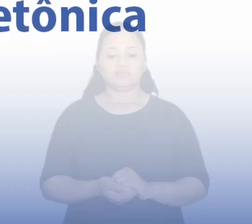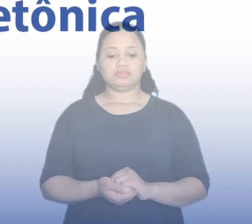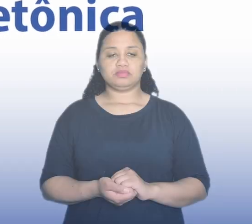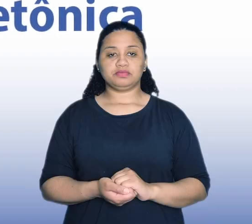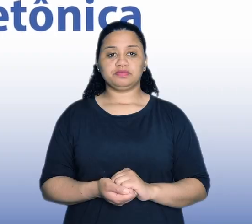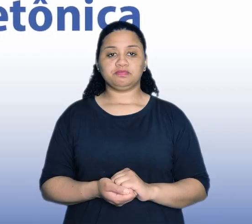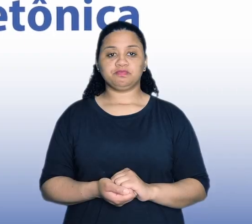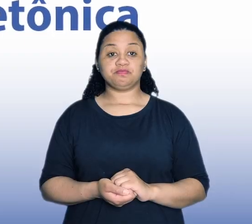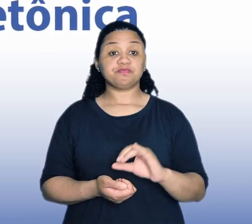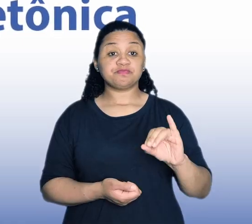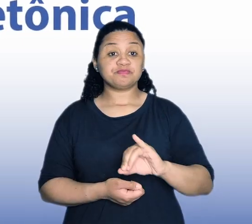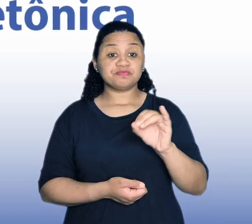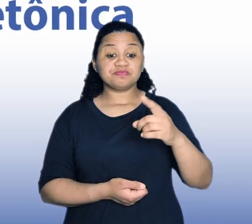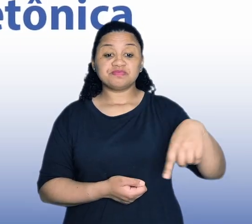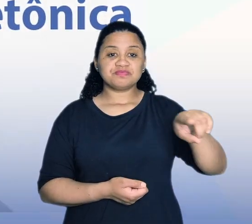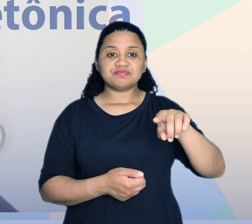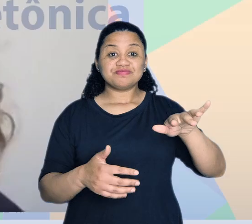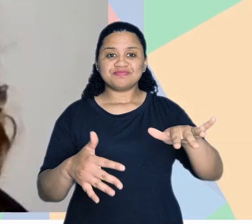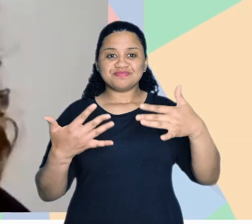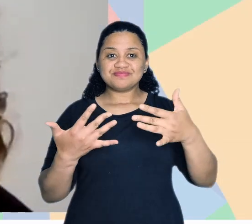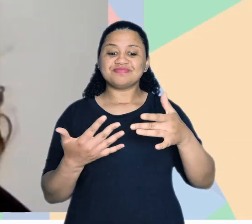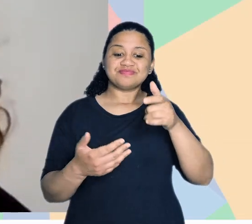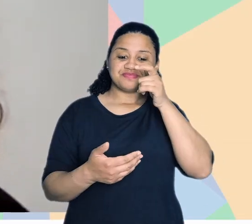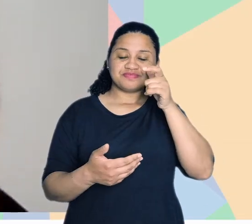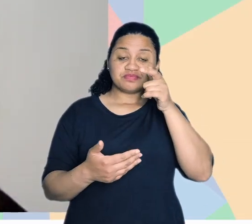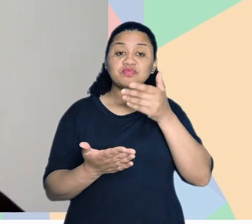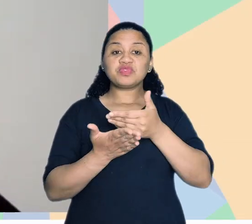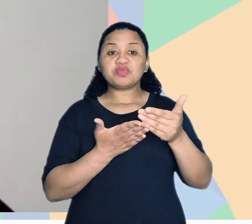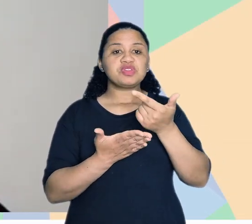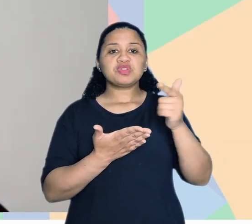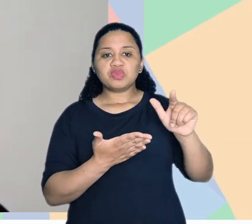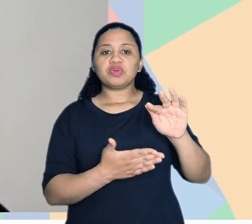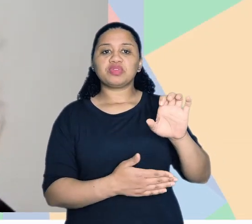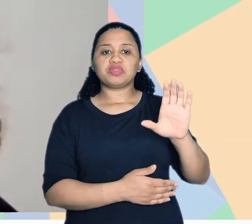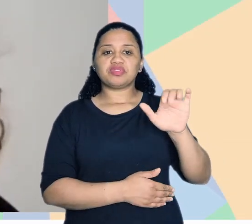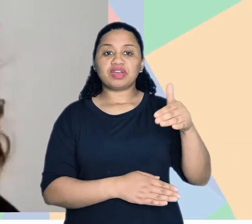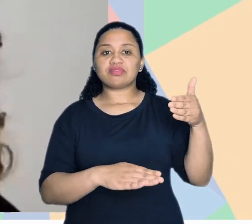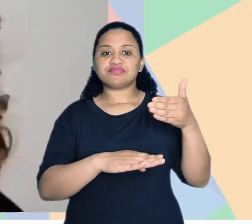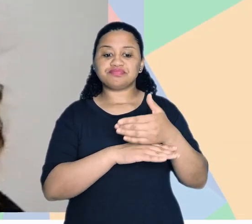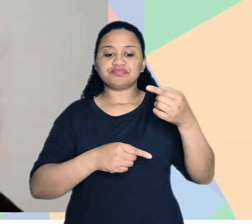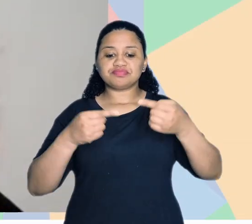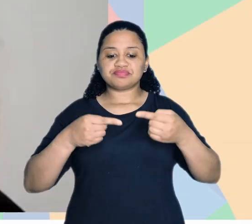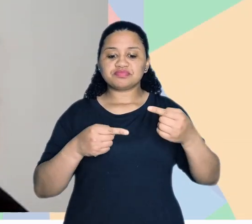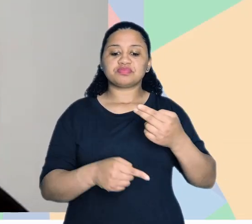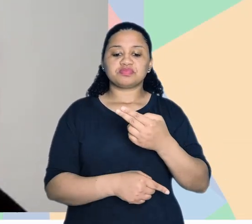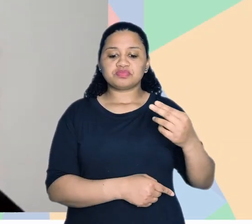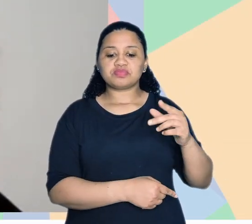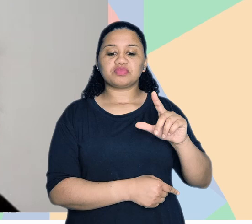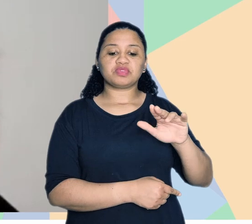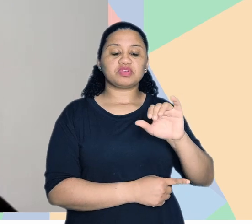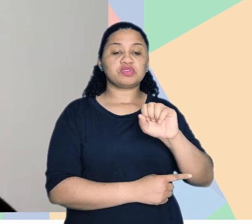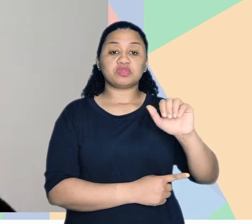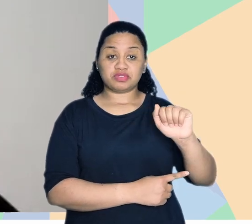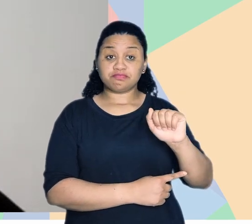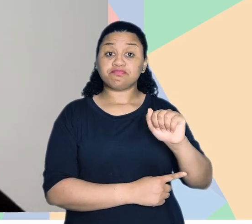Olá para você que nos acompanha. Está começando mais um FECAM Acessível Debates. Eu sou Luísa Michels e eu sou jornalista aqui na FECAM.